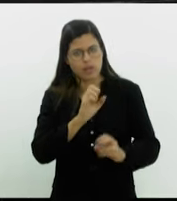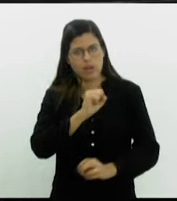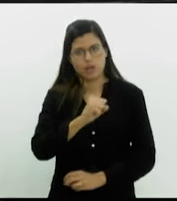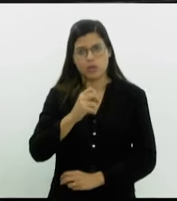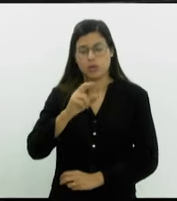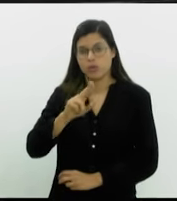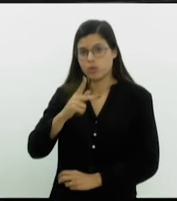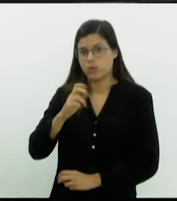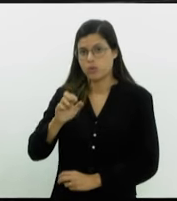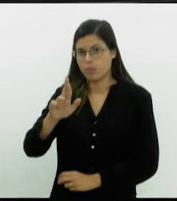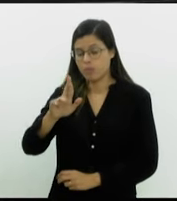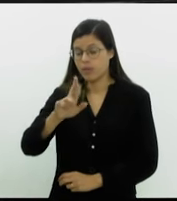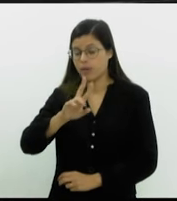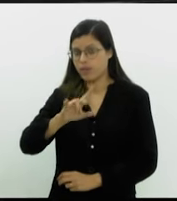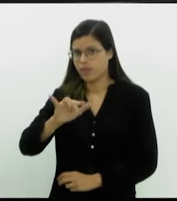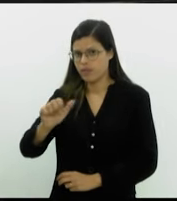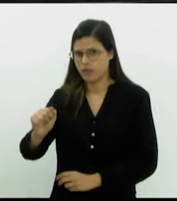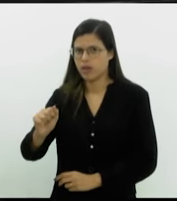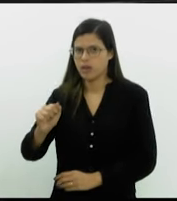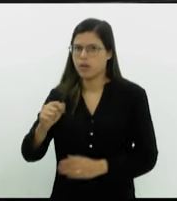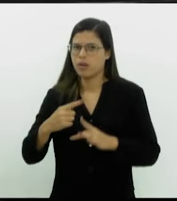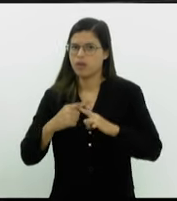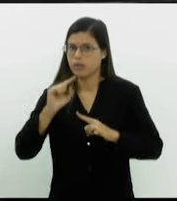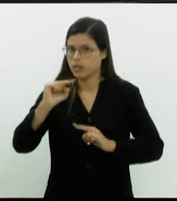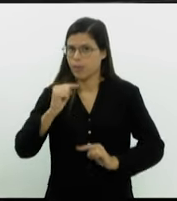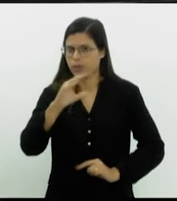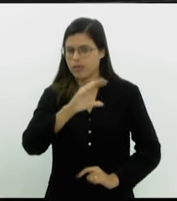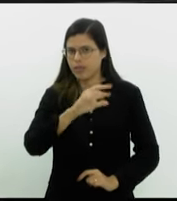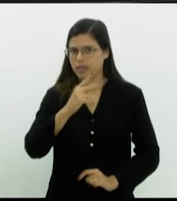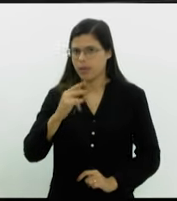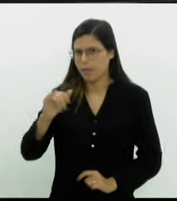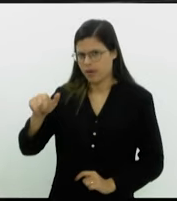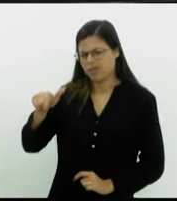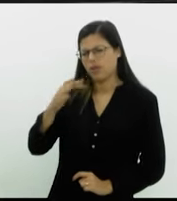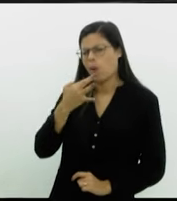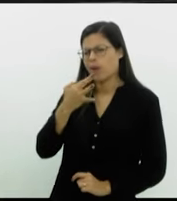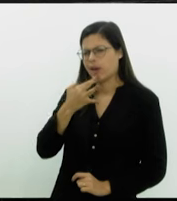CPI a que me referi, que a senhora conhece bem, porque presidiu,